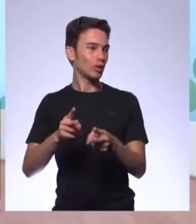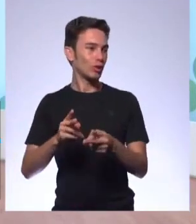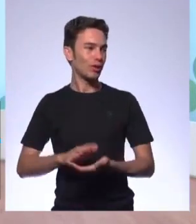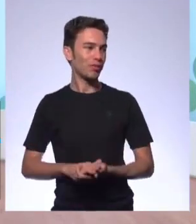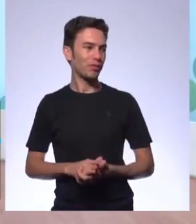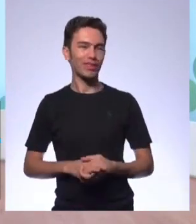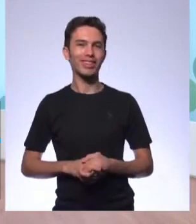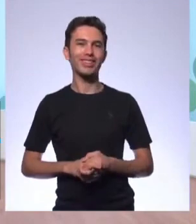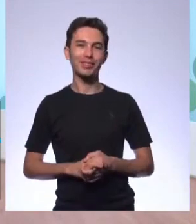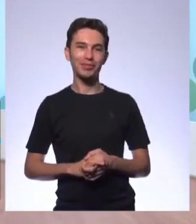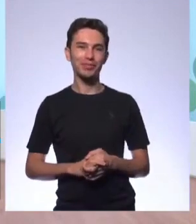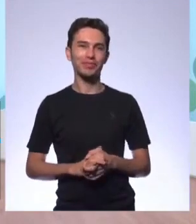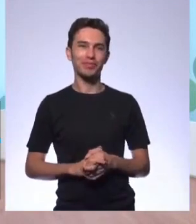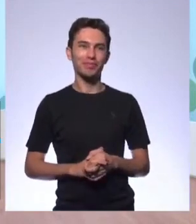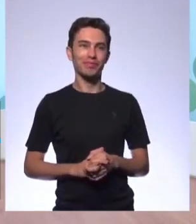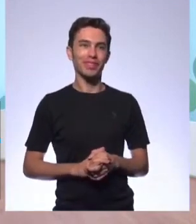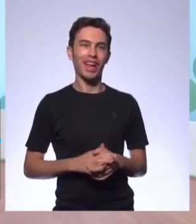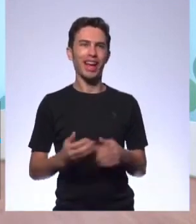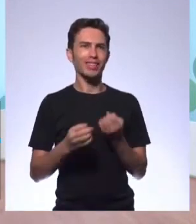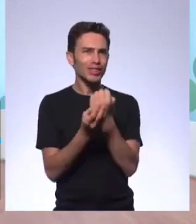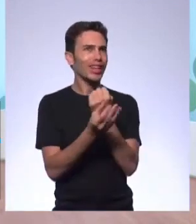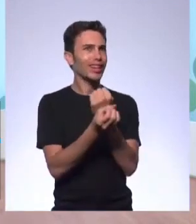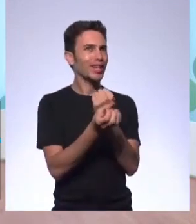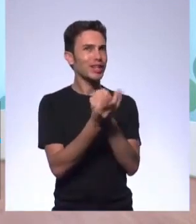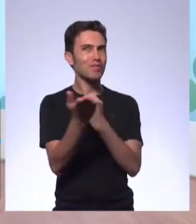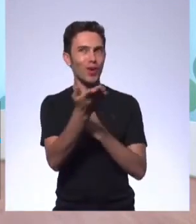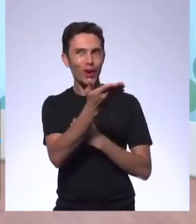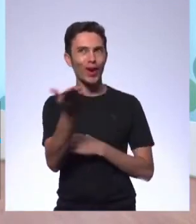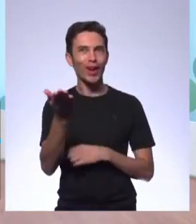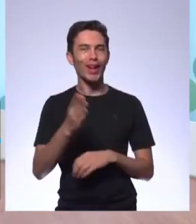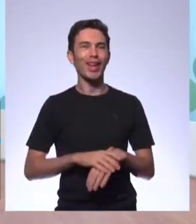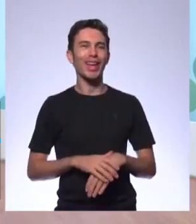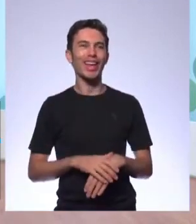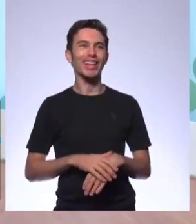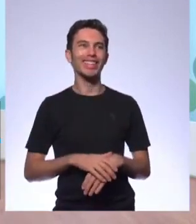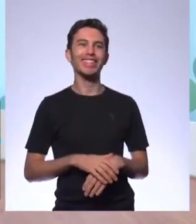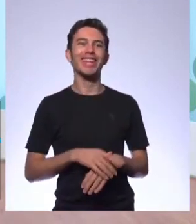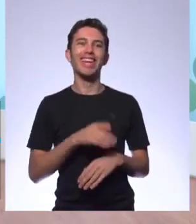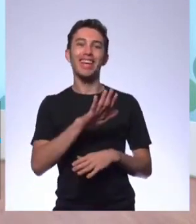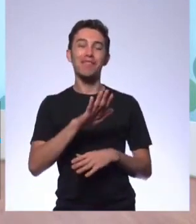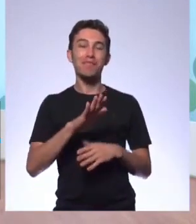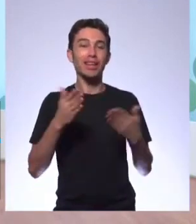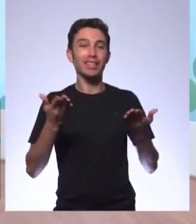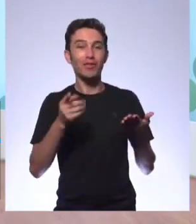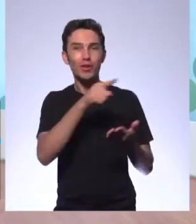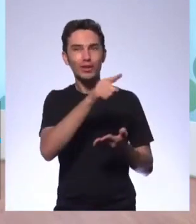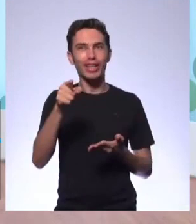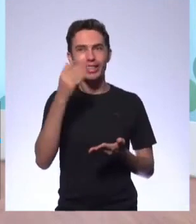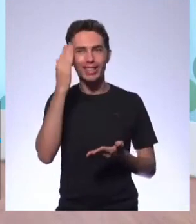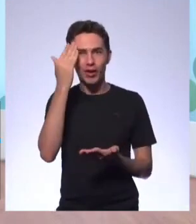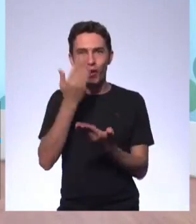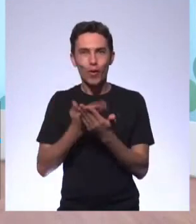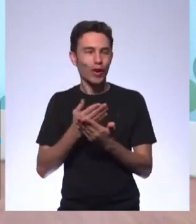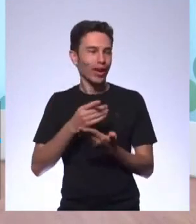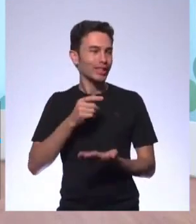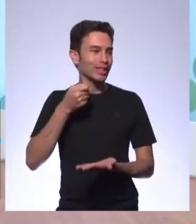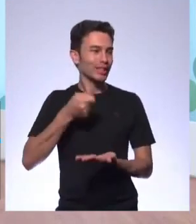convenceram. Ah, ele deu spoiler aqui, não deu? Ah, mas você se convence, você vai ler com uma pessoa que venceu na vida. Não, eu gostei,